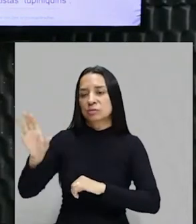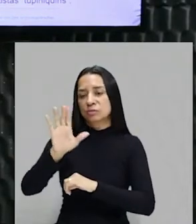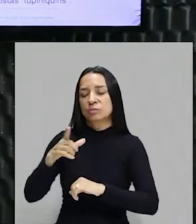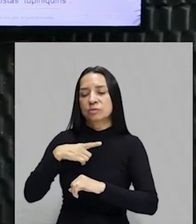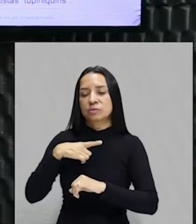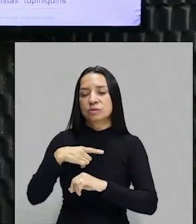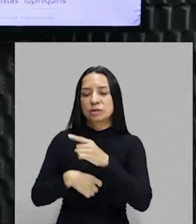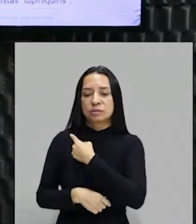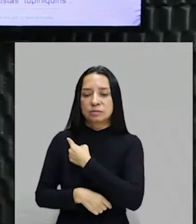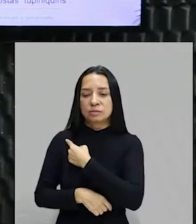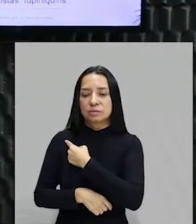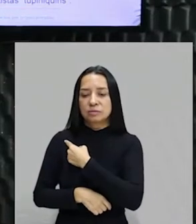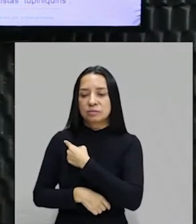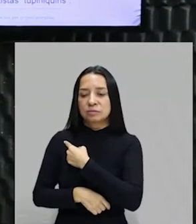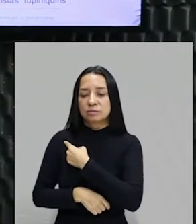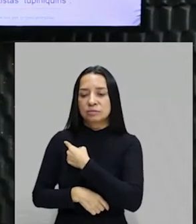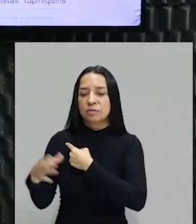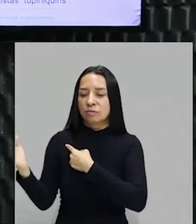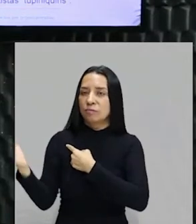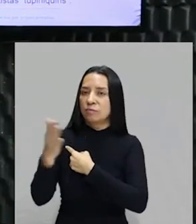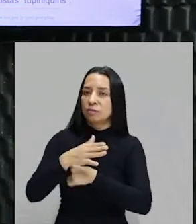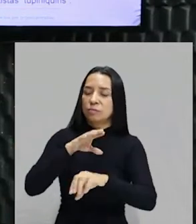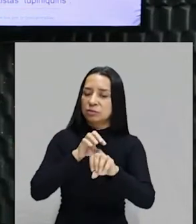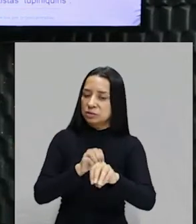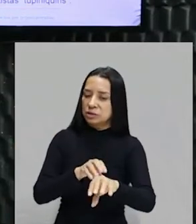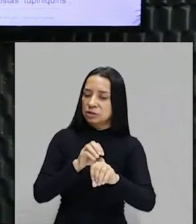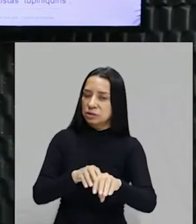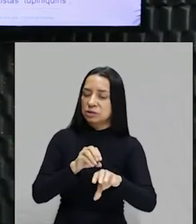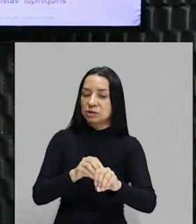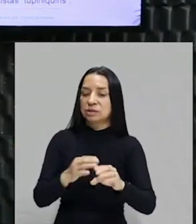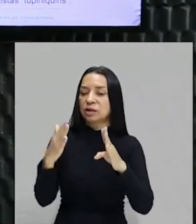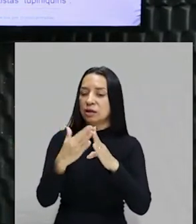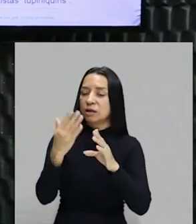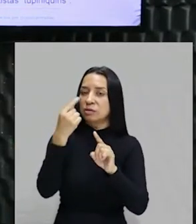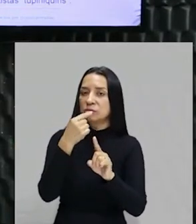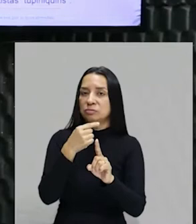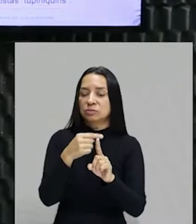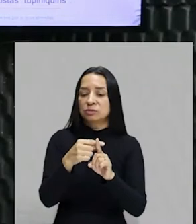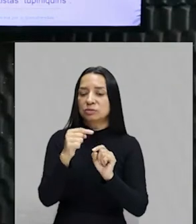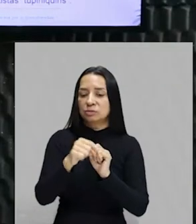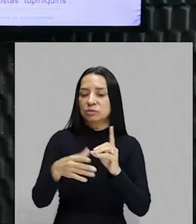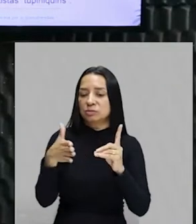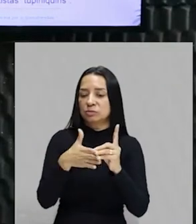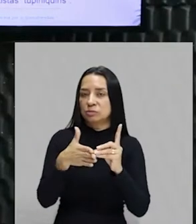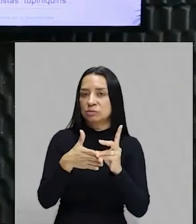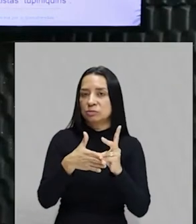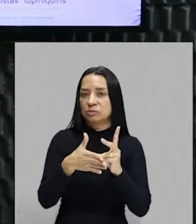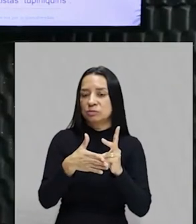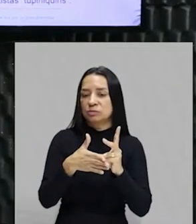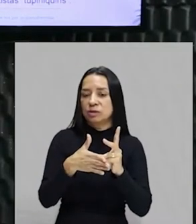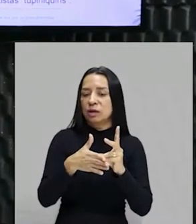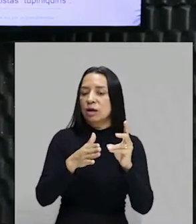frase. Vamos catequizar os nossos artistas tupiniquins. Vamos dar conhecimento e